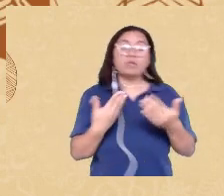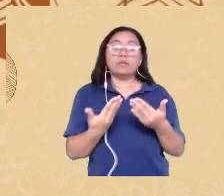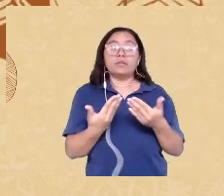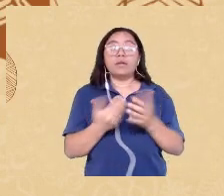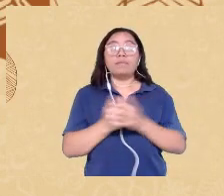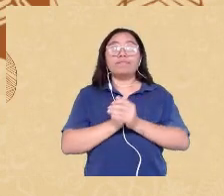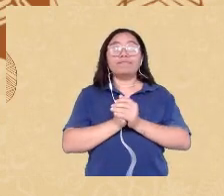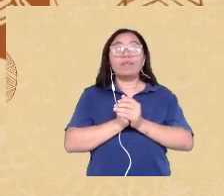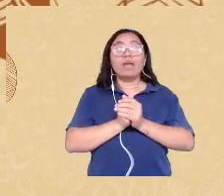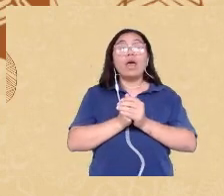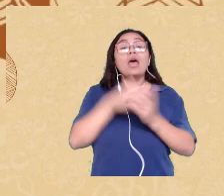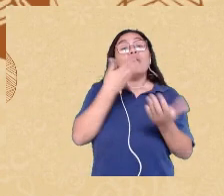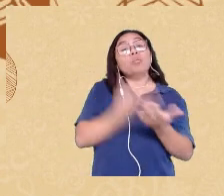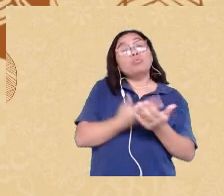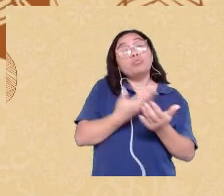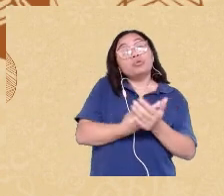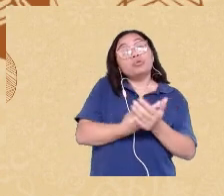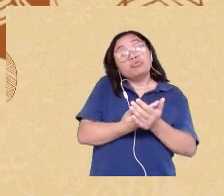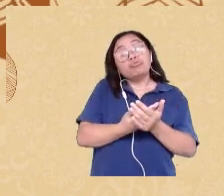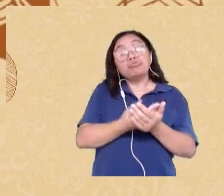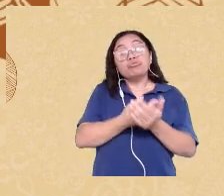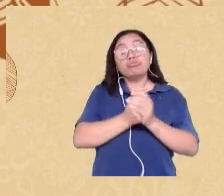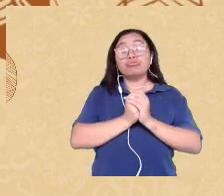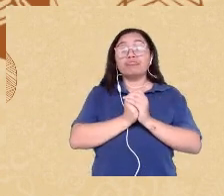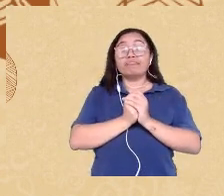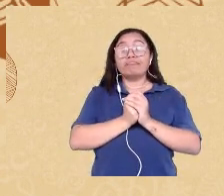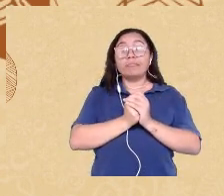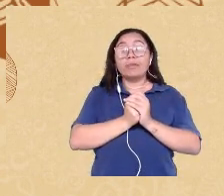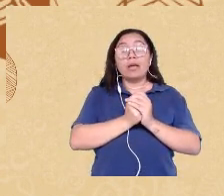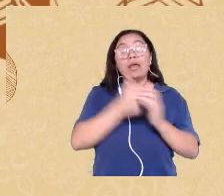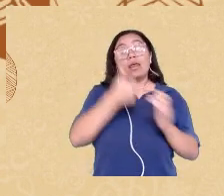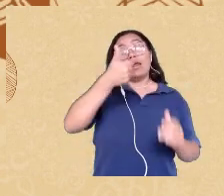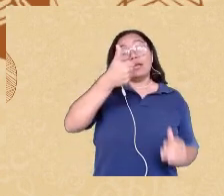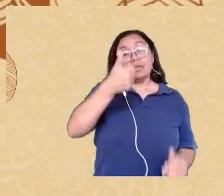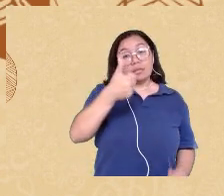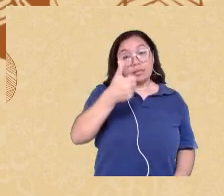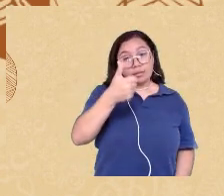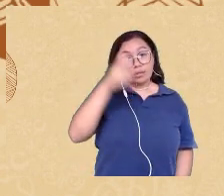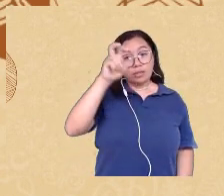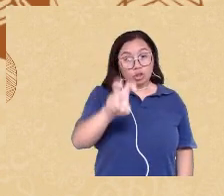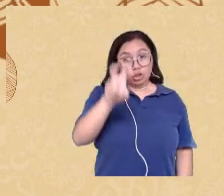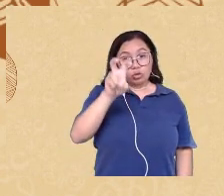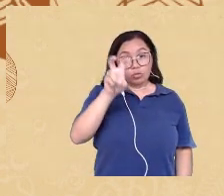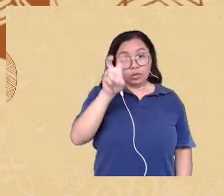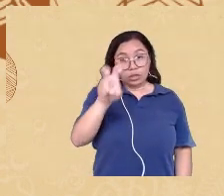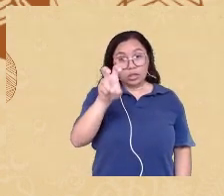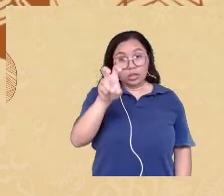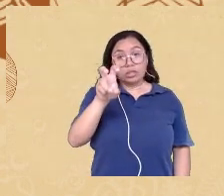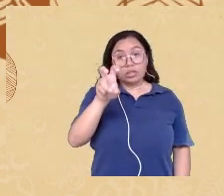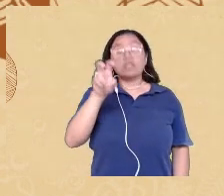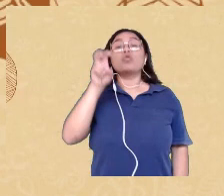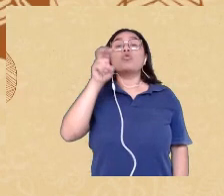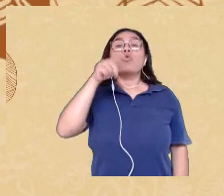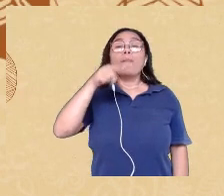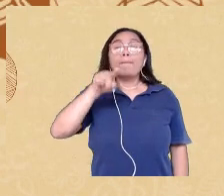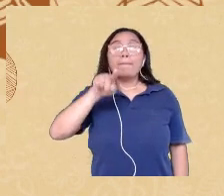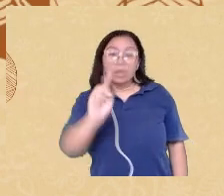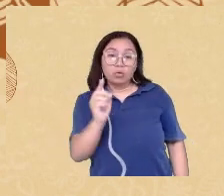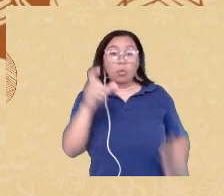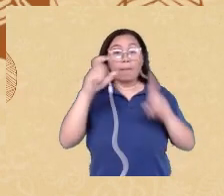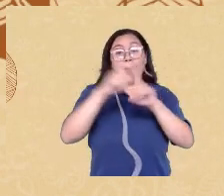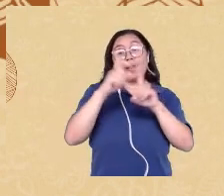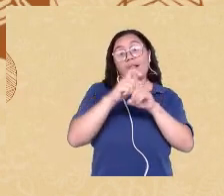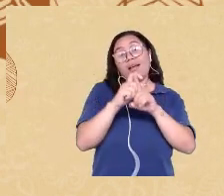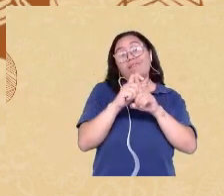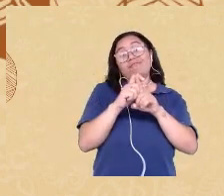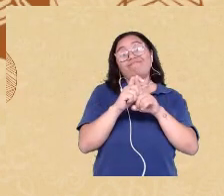quantitativa né porque são 55 mil palavras aí ao longo de 498 estudos